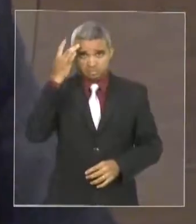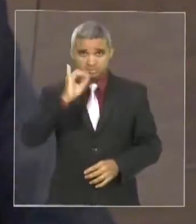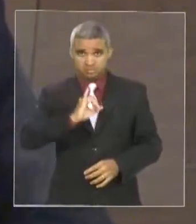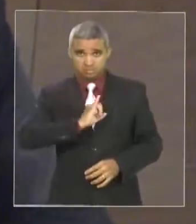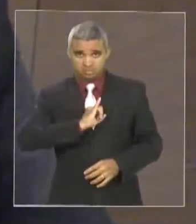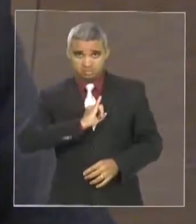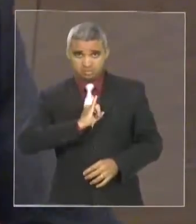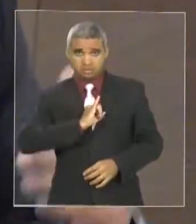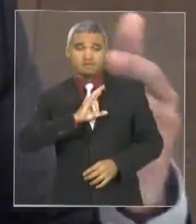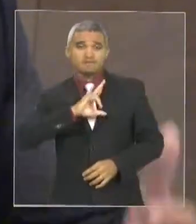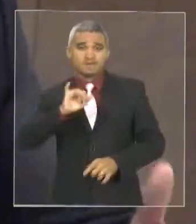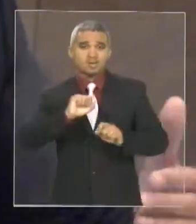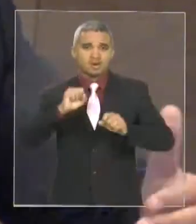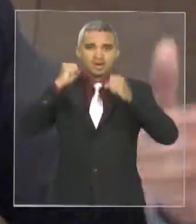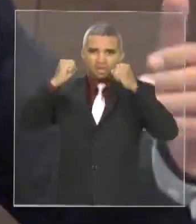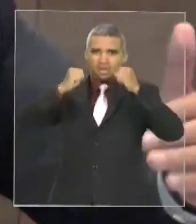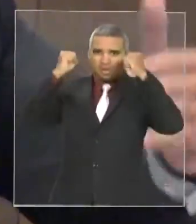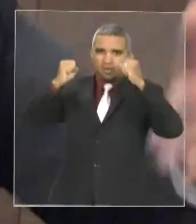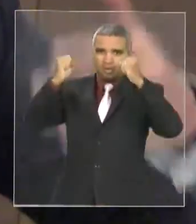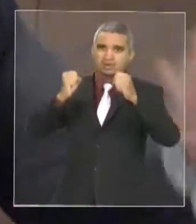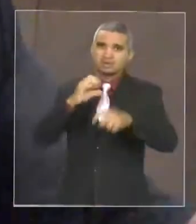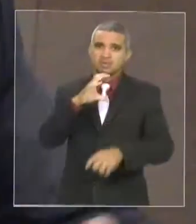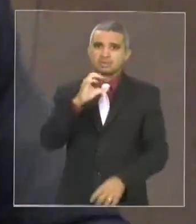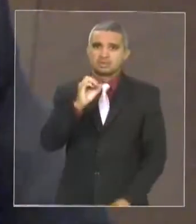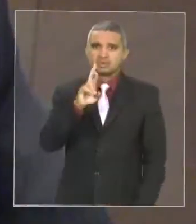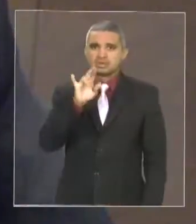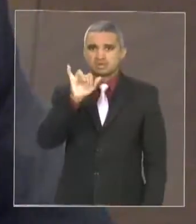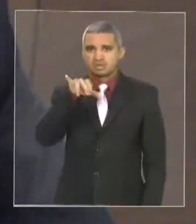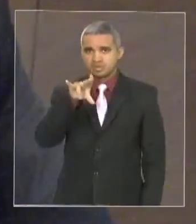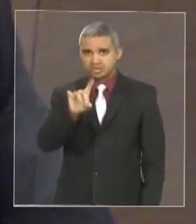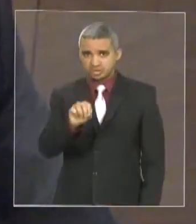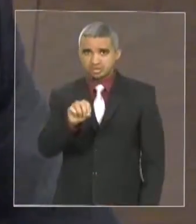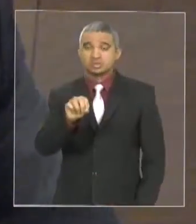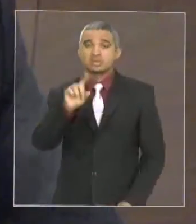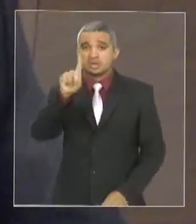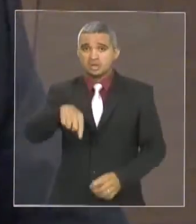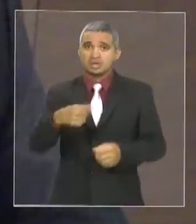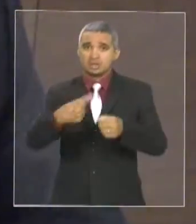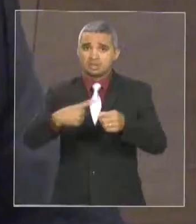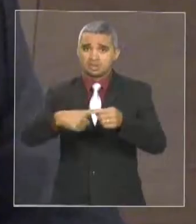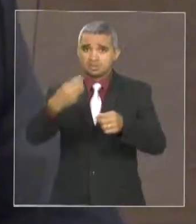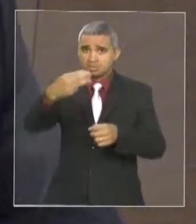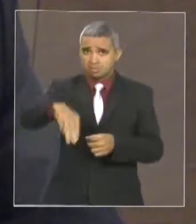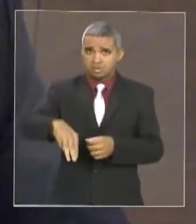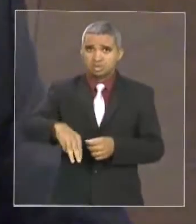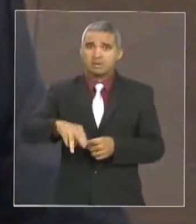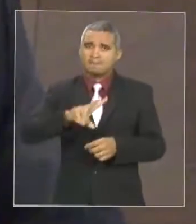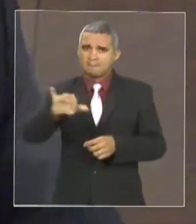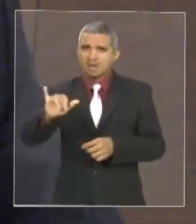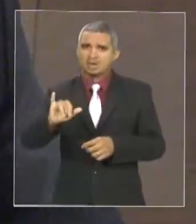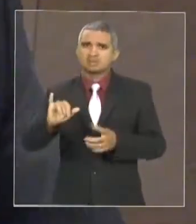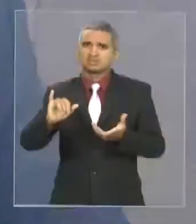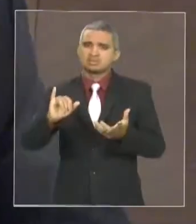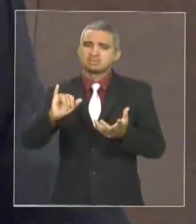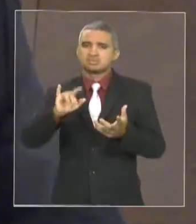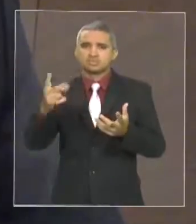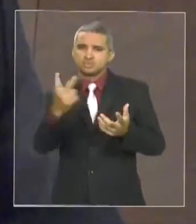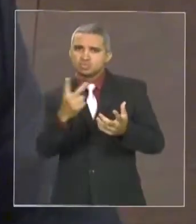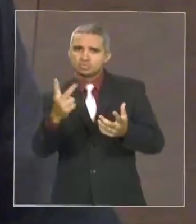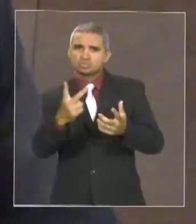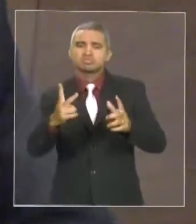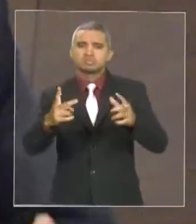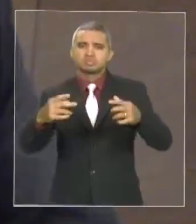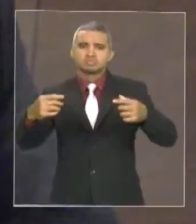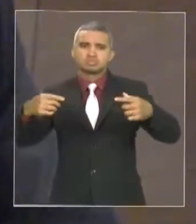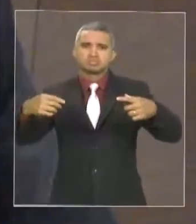vão torcer pelo Cordino, acredito porque é o pessoal do interior do Maranhão, mas vai ser um jogo bonito, vai ser disputado no jogo, quem for melhor vencerá,